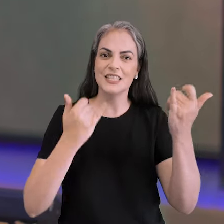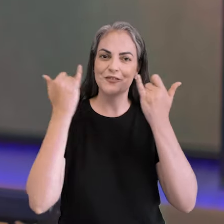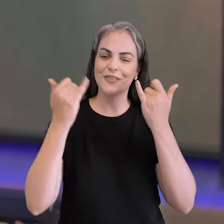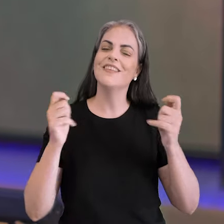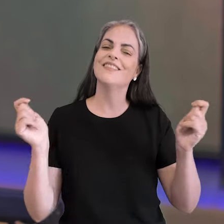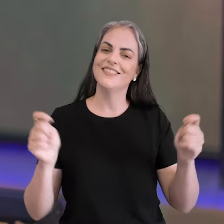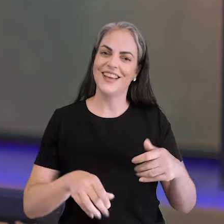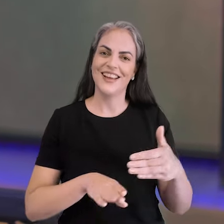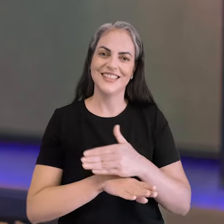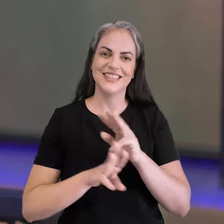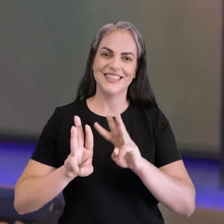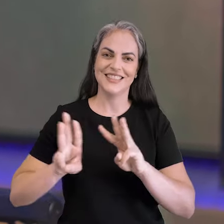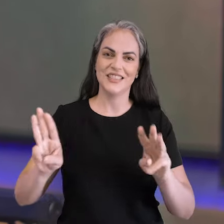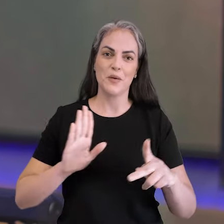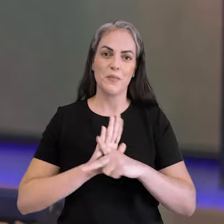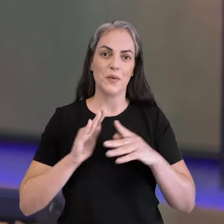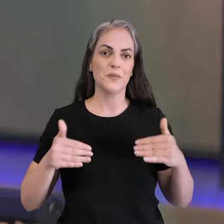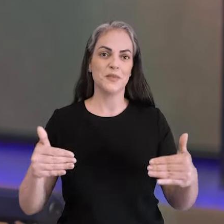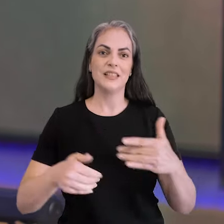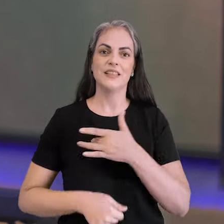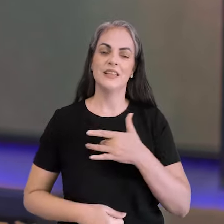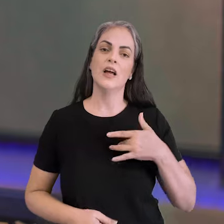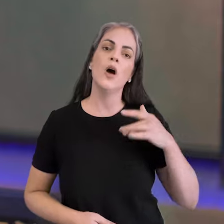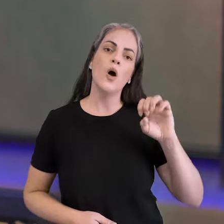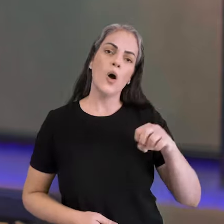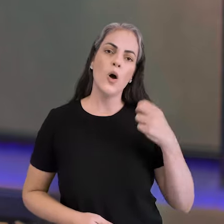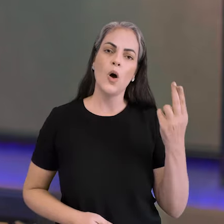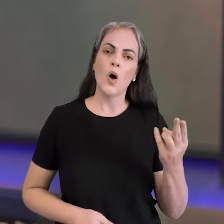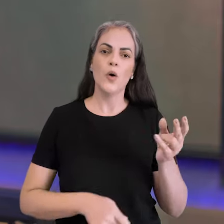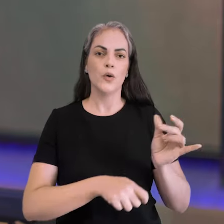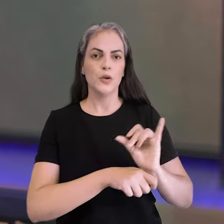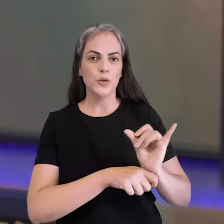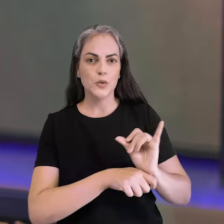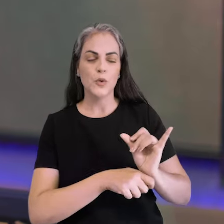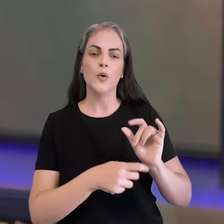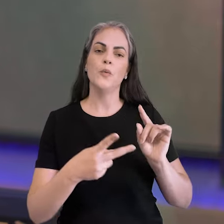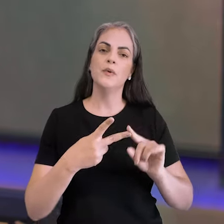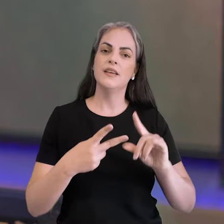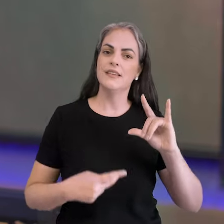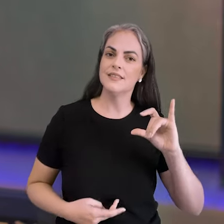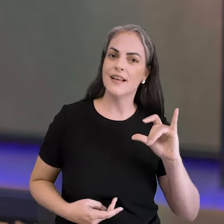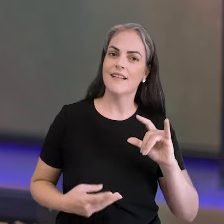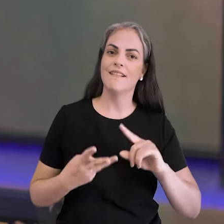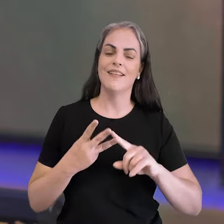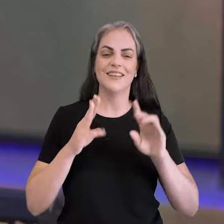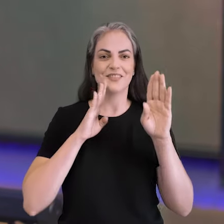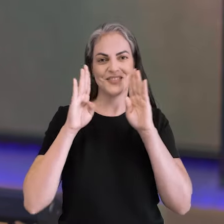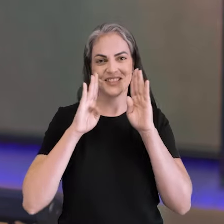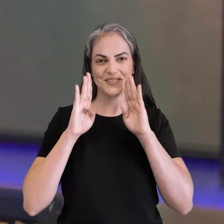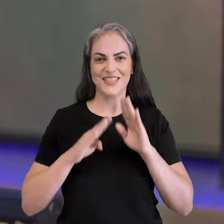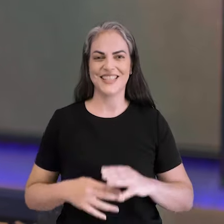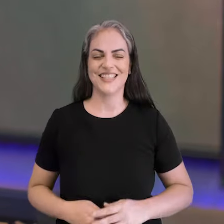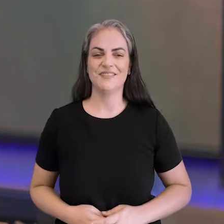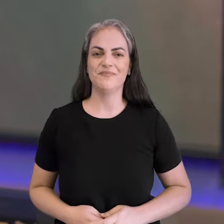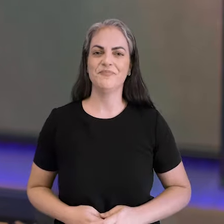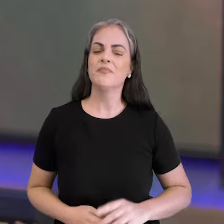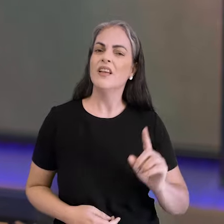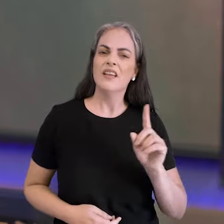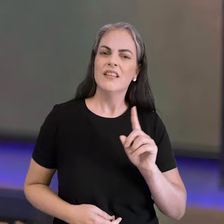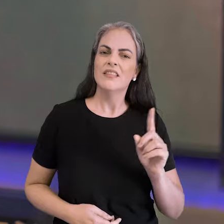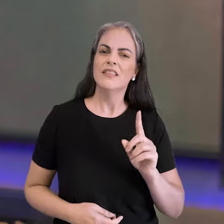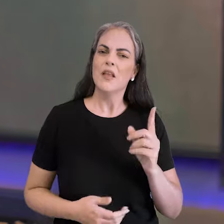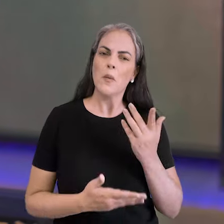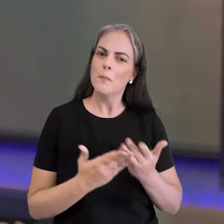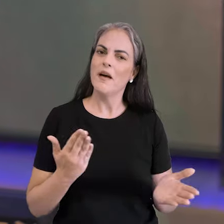informando, acesse o site do Ministério da Saúde ou os canais do Ministério no YouTube, Instagram e Facebook. E não